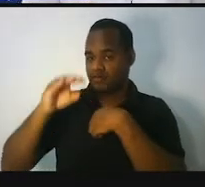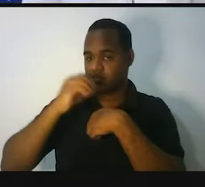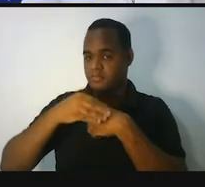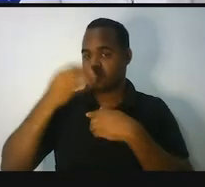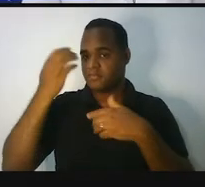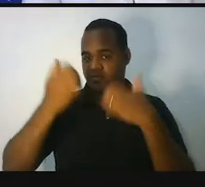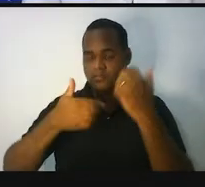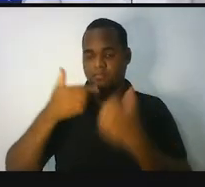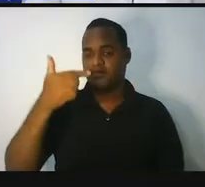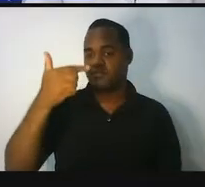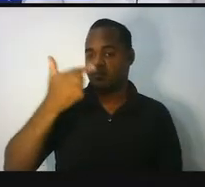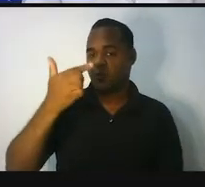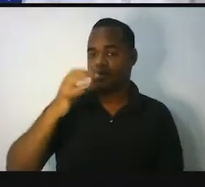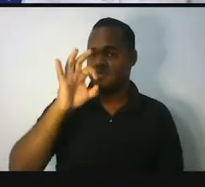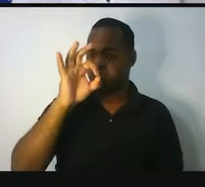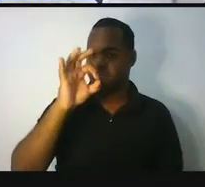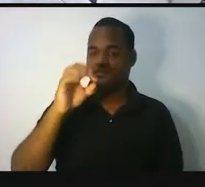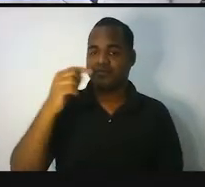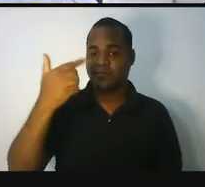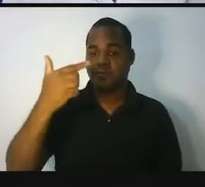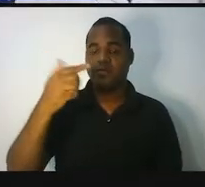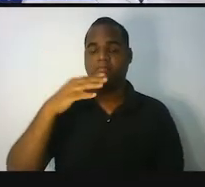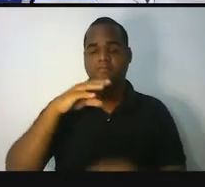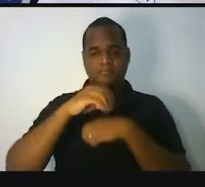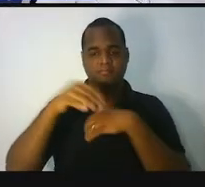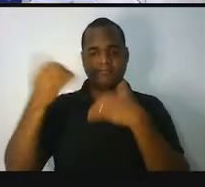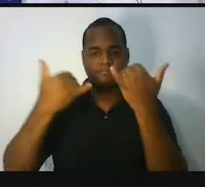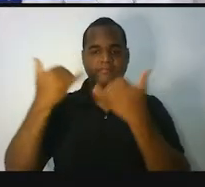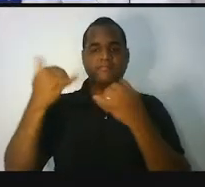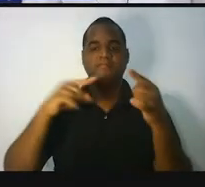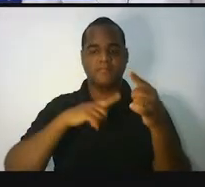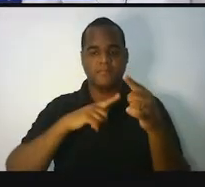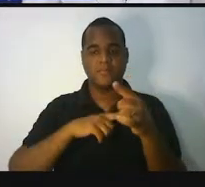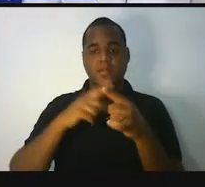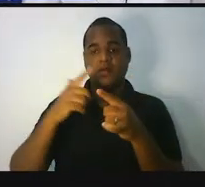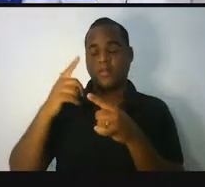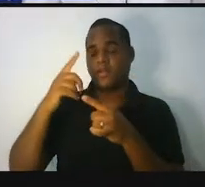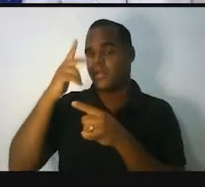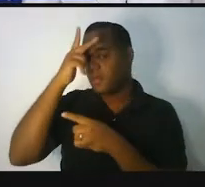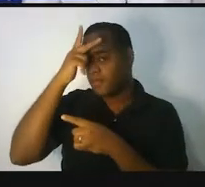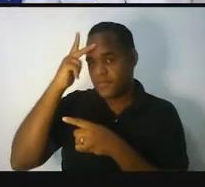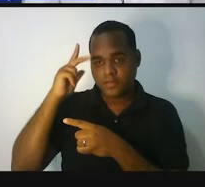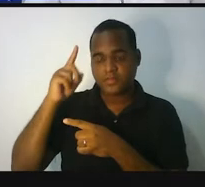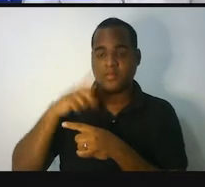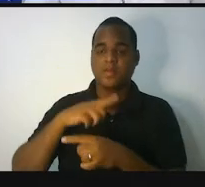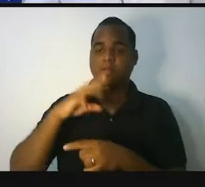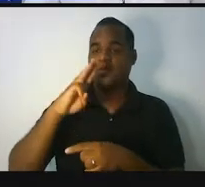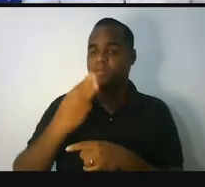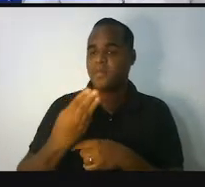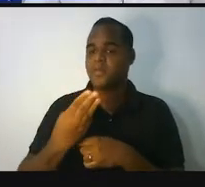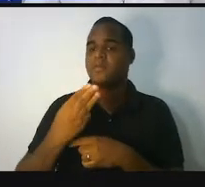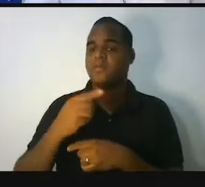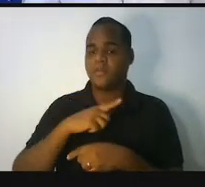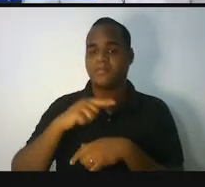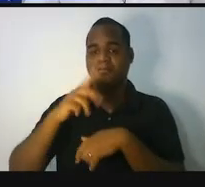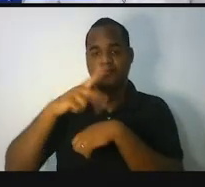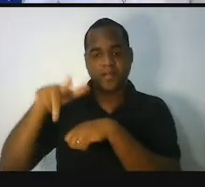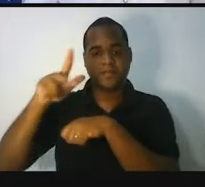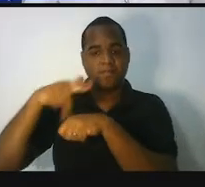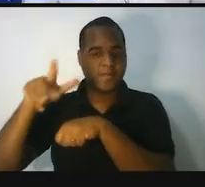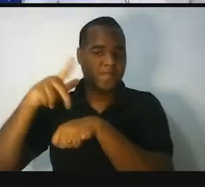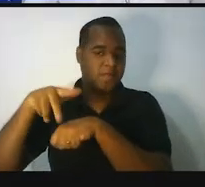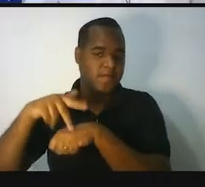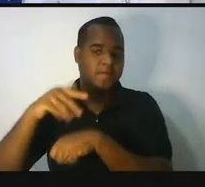A segunda informação que a gente tem são essas populações aqui, são esses milhões de cada país desses